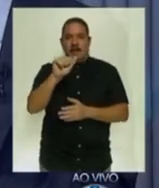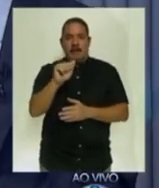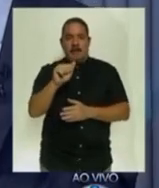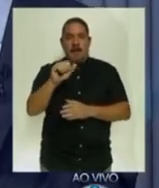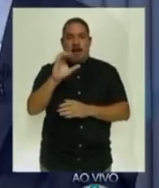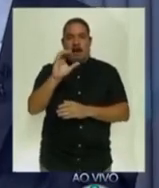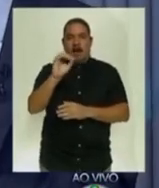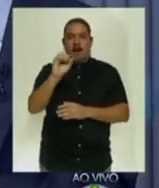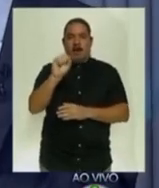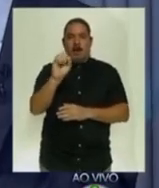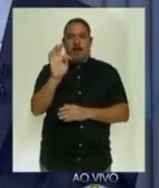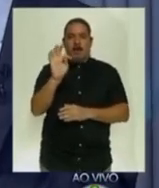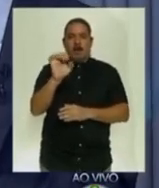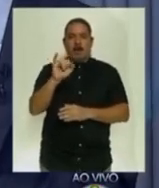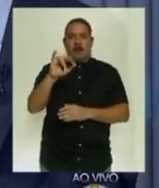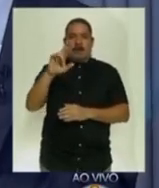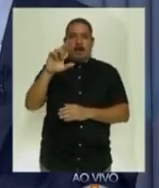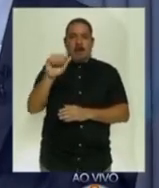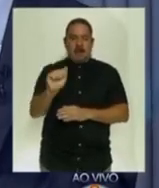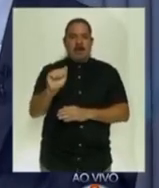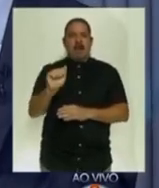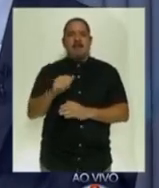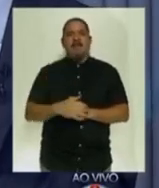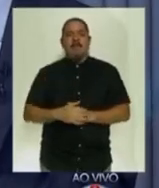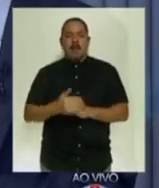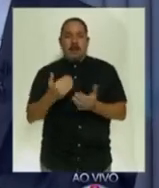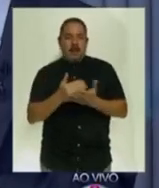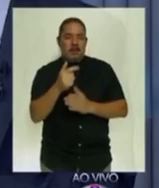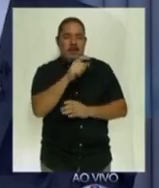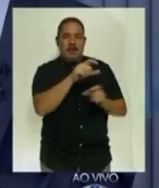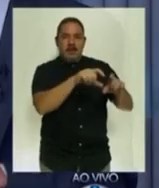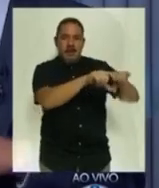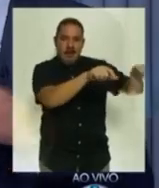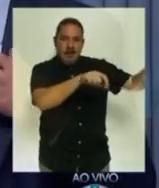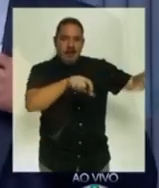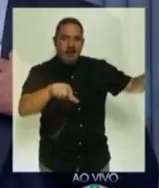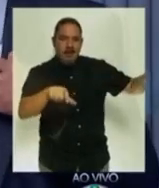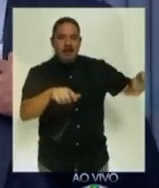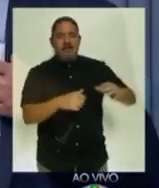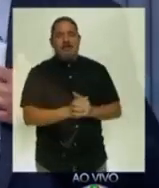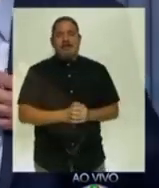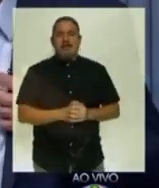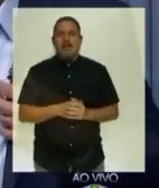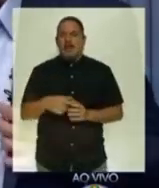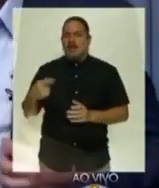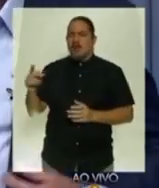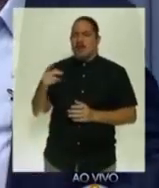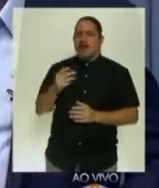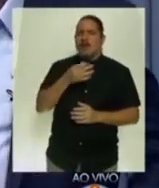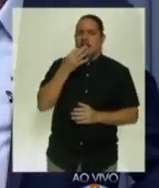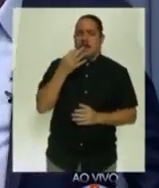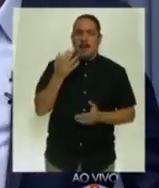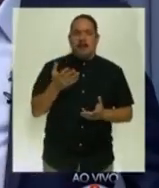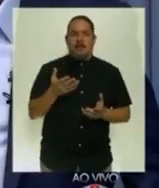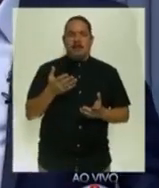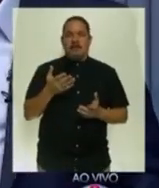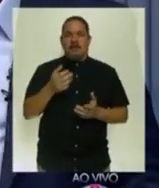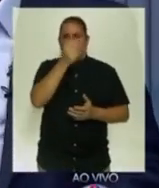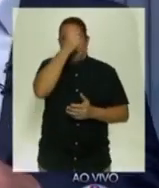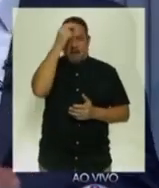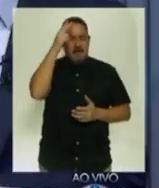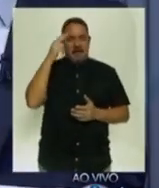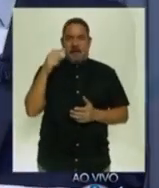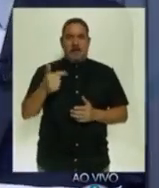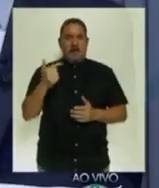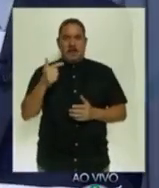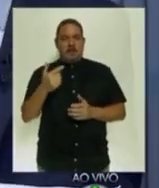o outro lado é o Morro do Careca. Eu queria saber o que o candidato Paulinho Freire acha de a Prefeitura não ter priorizado a